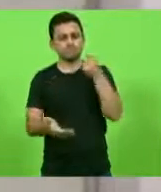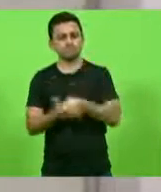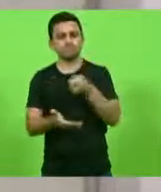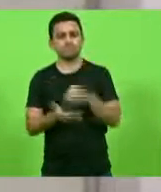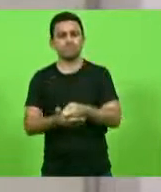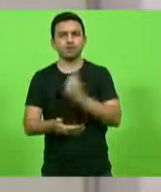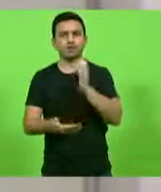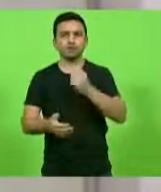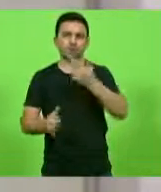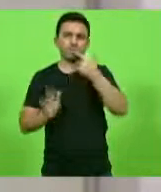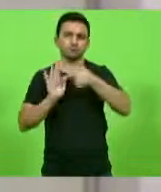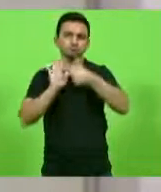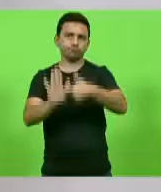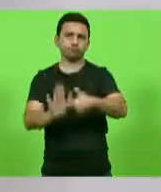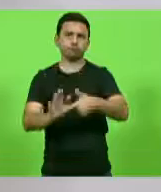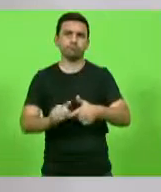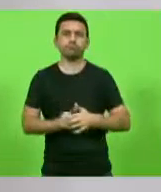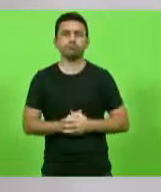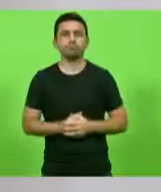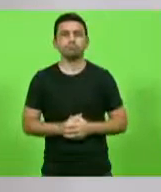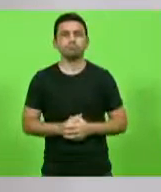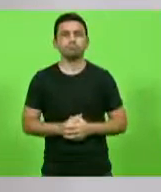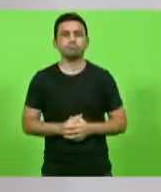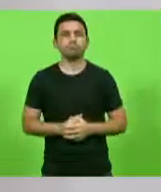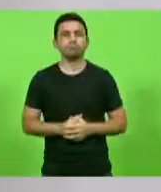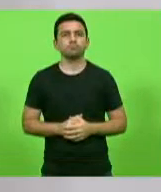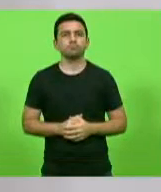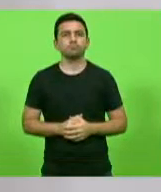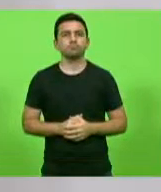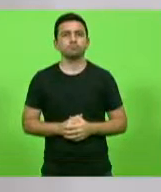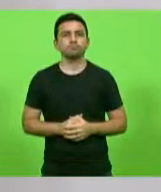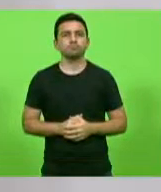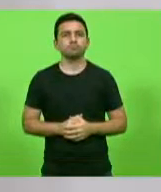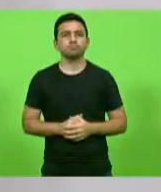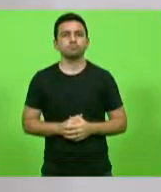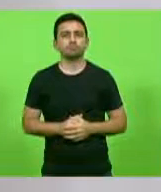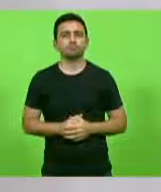denunciada. Parabéns para a vossa excelência. Mais 30 segundos para concluir, deputado.